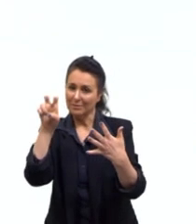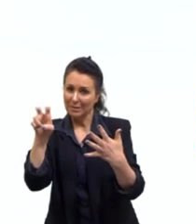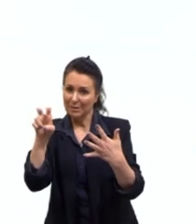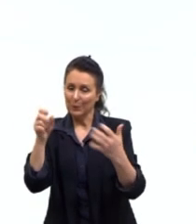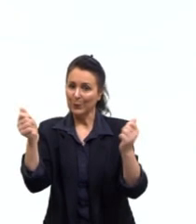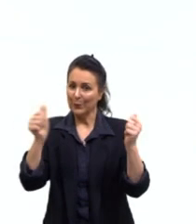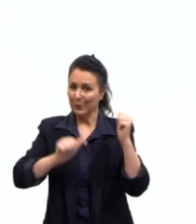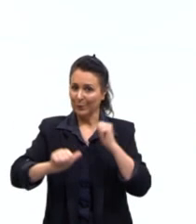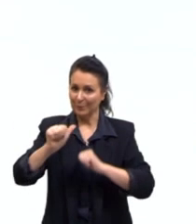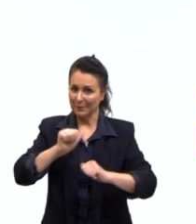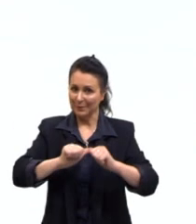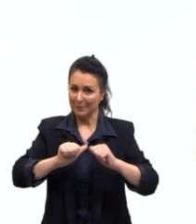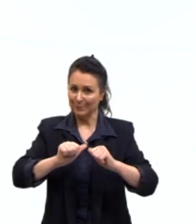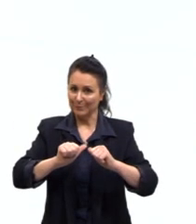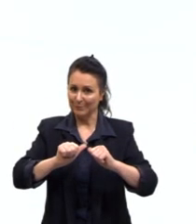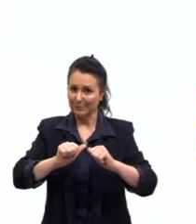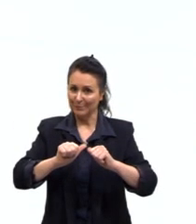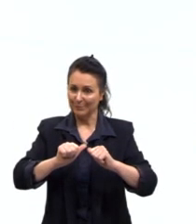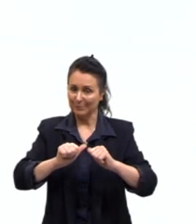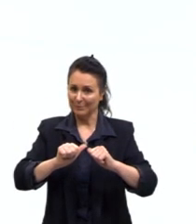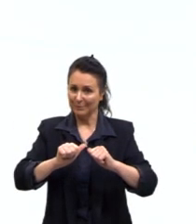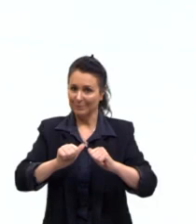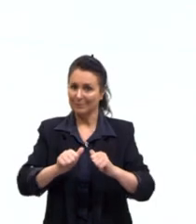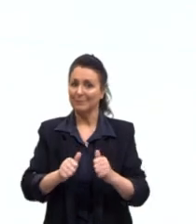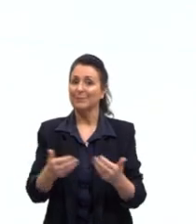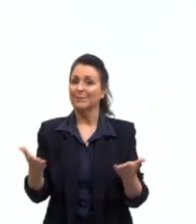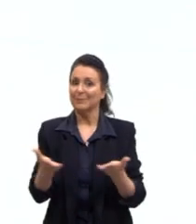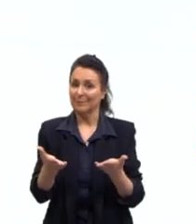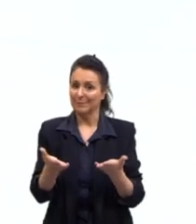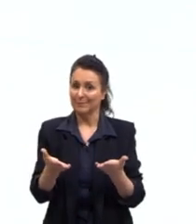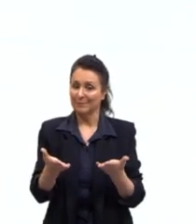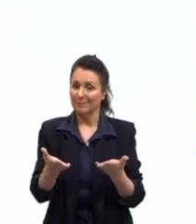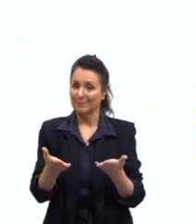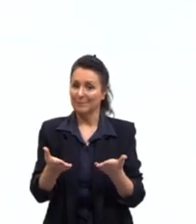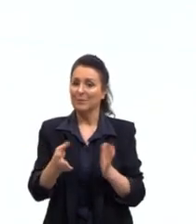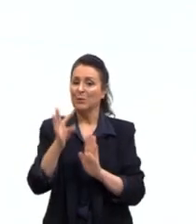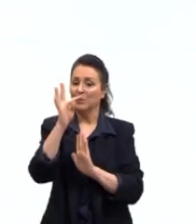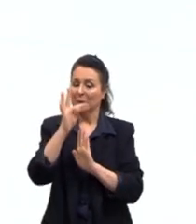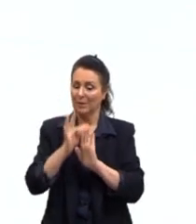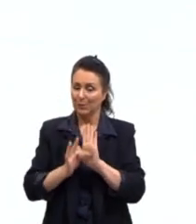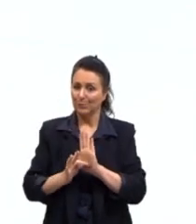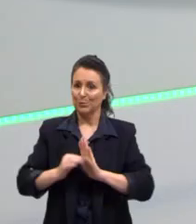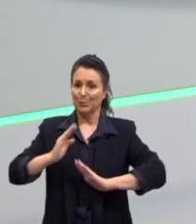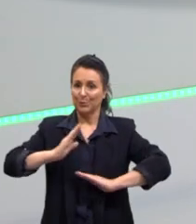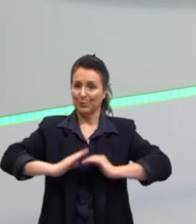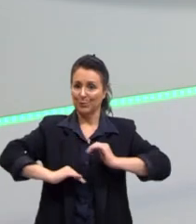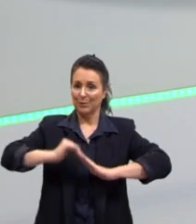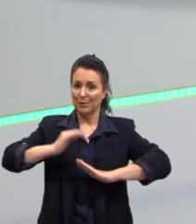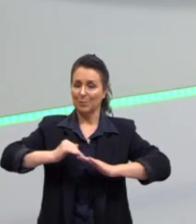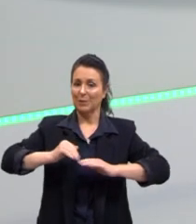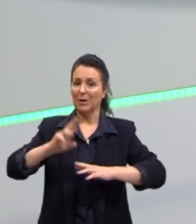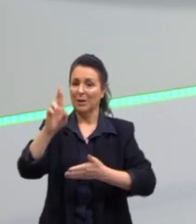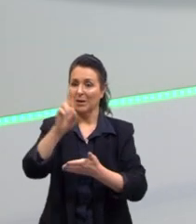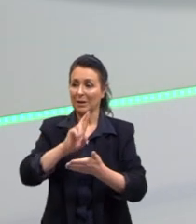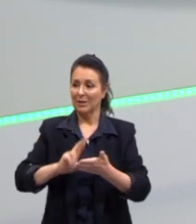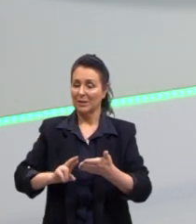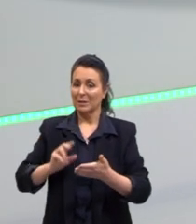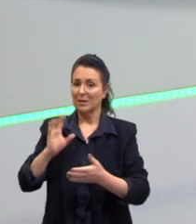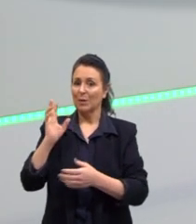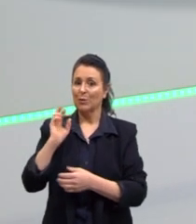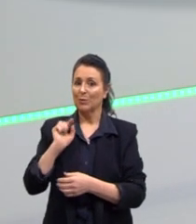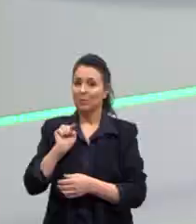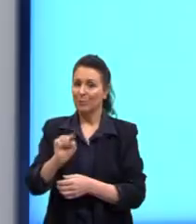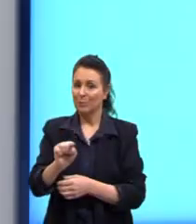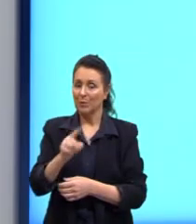aí, para a gente partir para o texto prático, para a redação nota mil aqui de 2019,